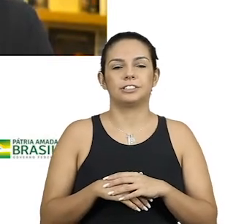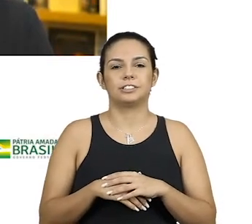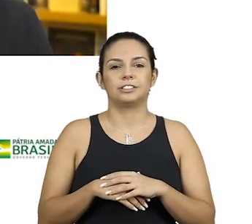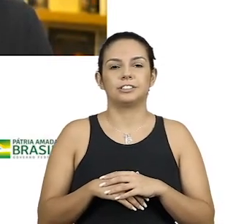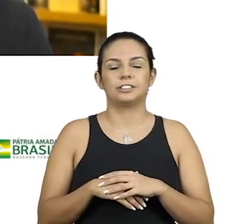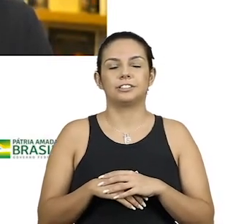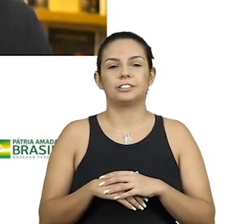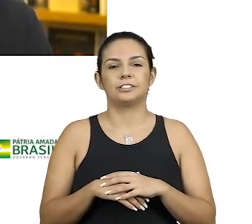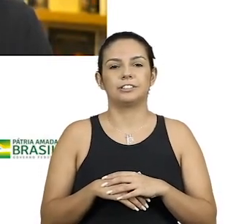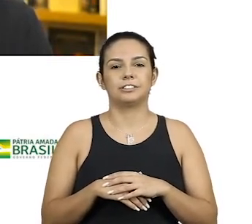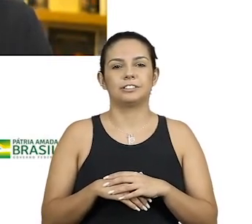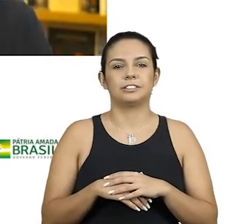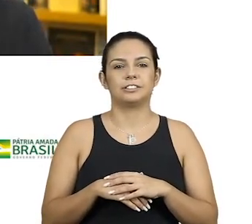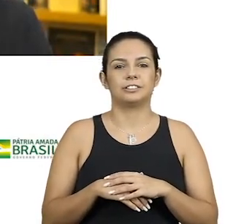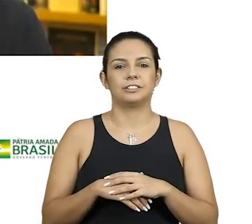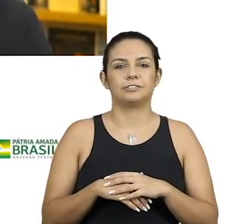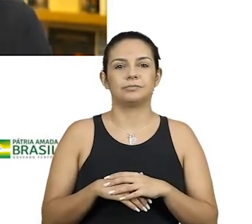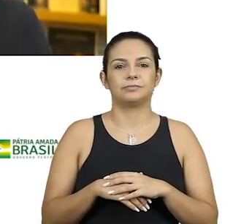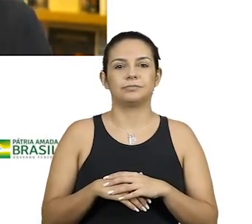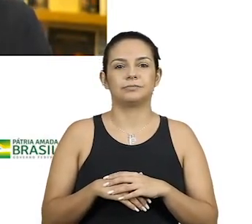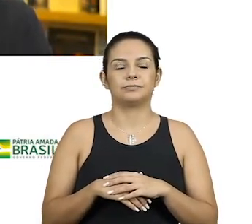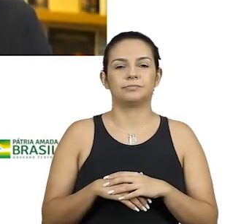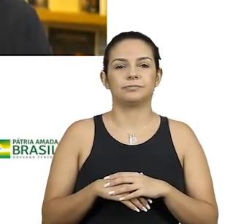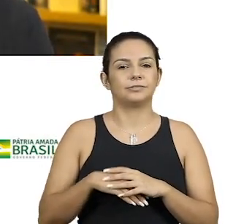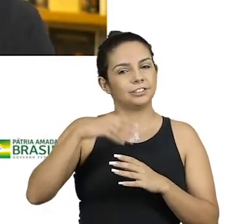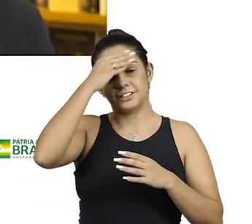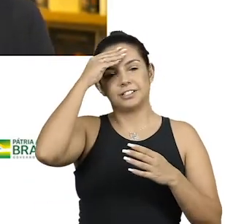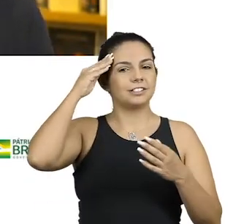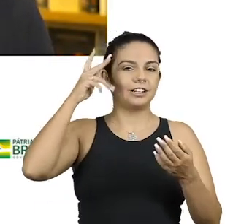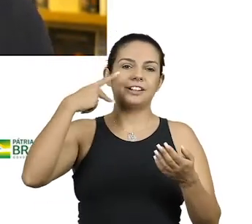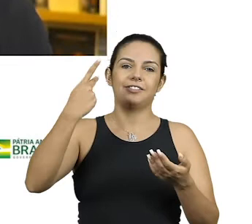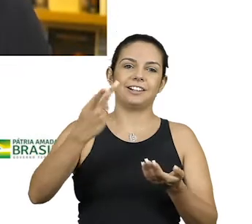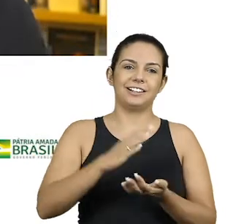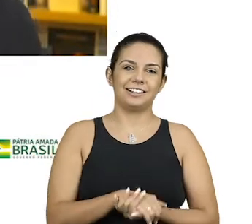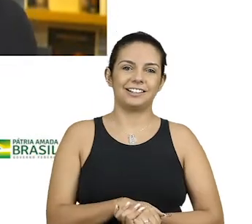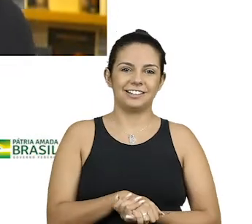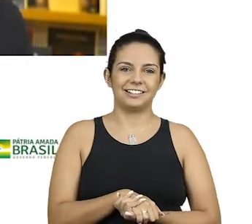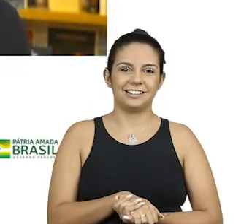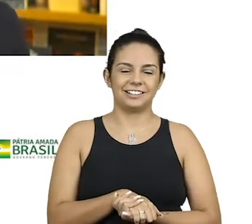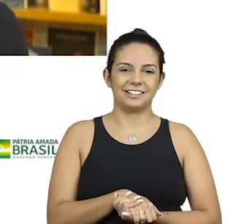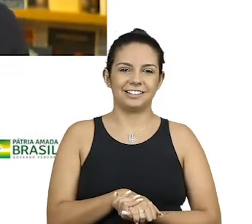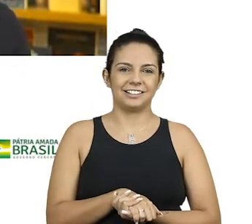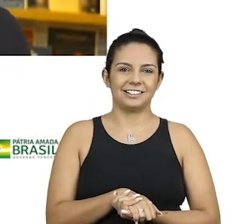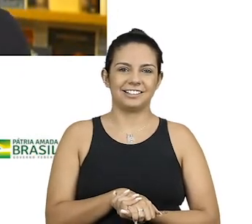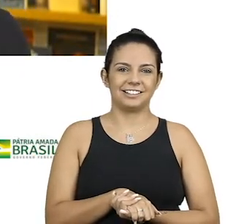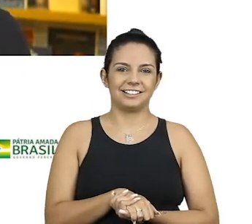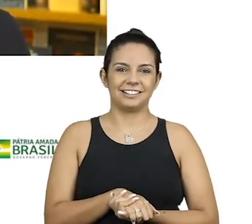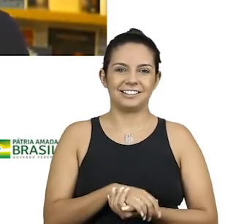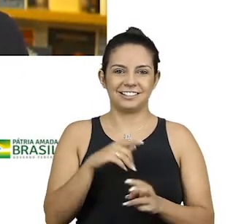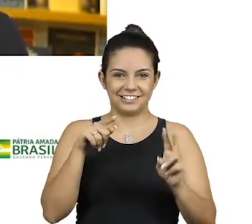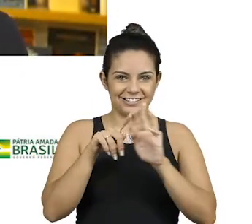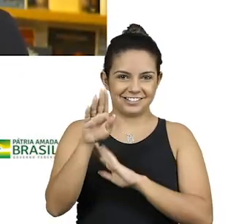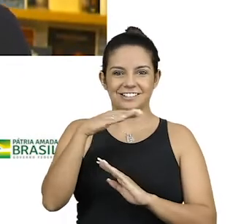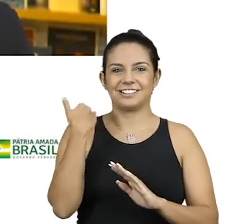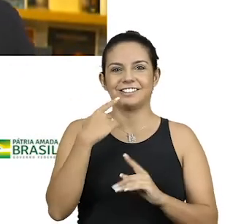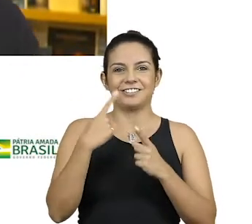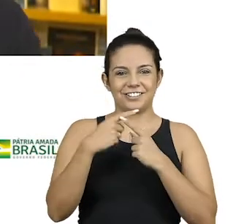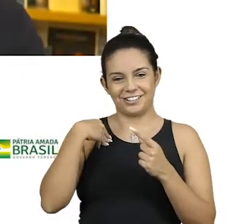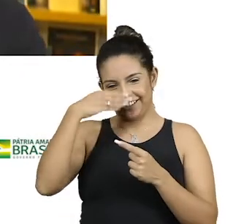Me perdi. Onde que eu estava falando? A morte, das mortes. Por isso que eu esqueci. Pois é, esquece mesmo.